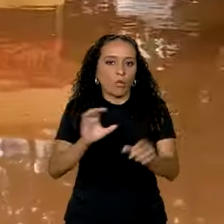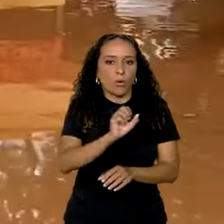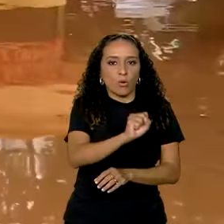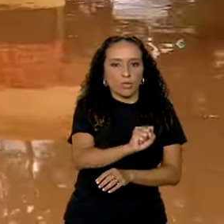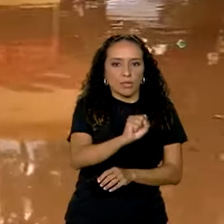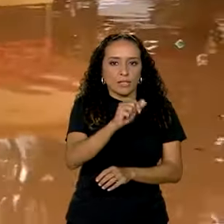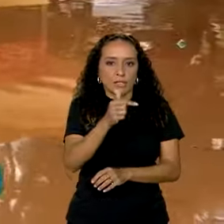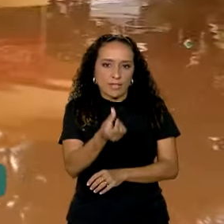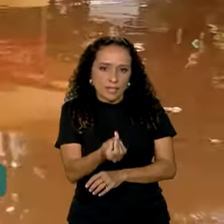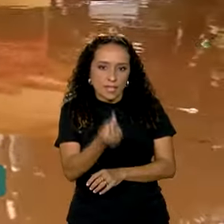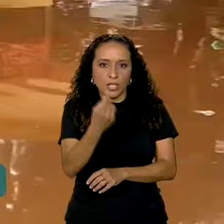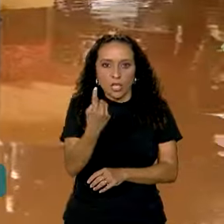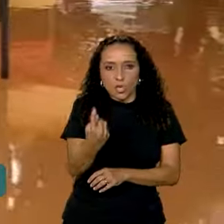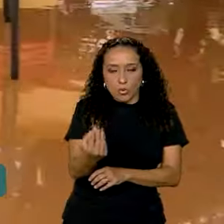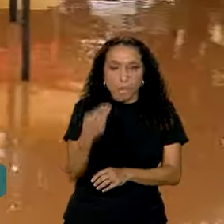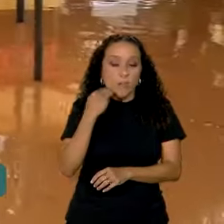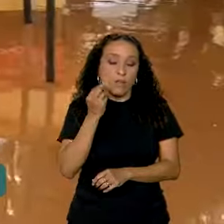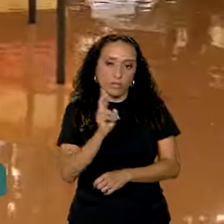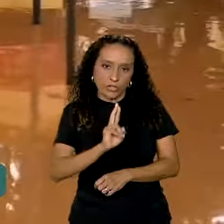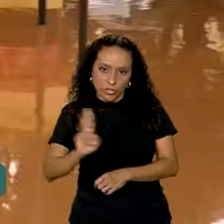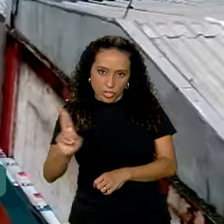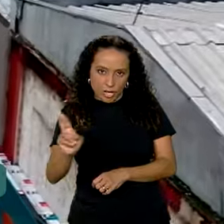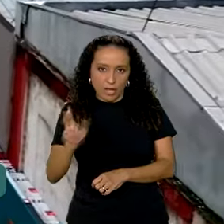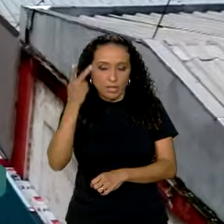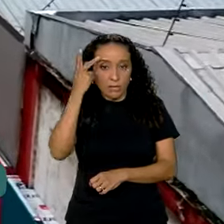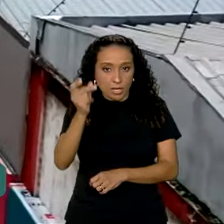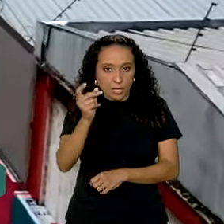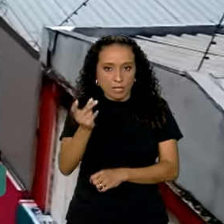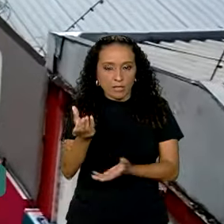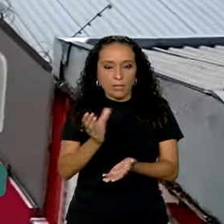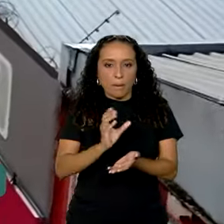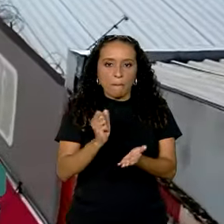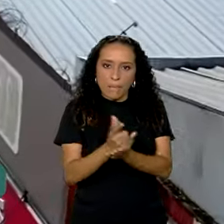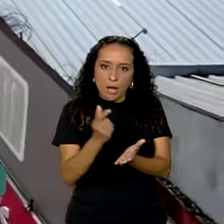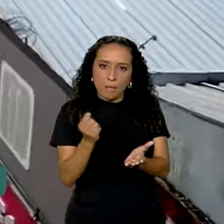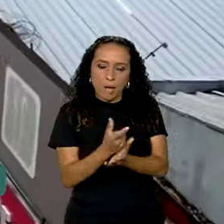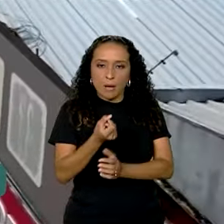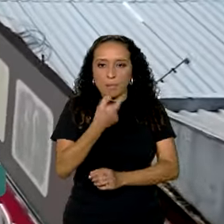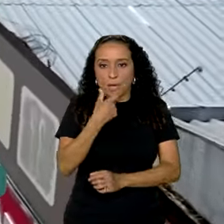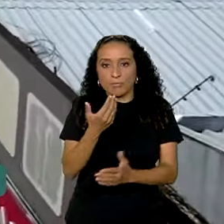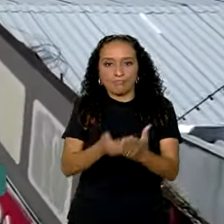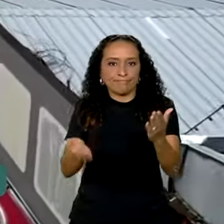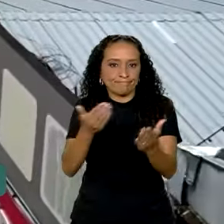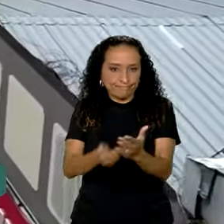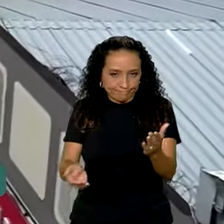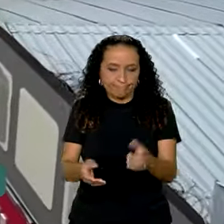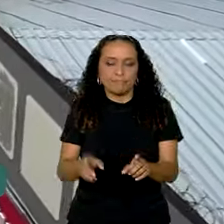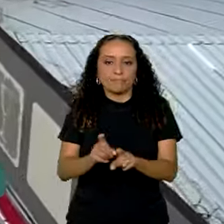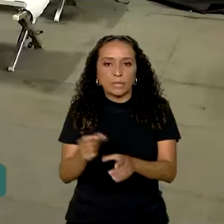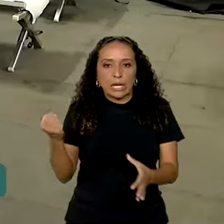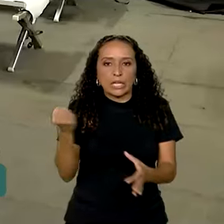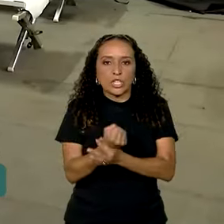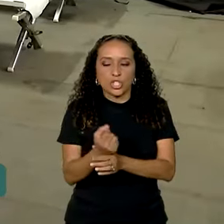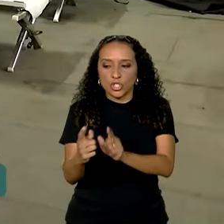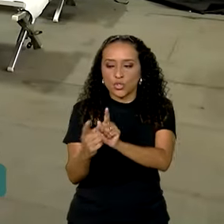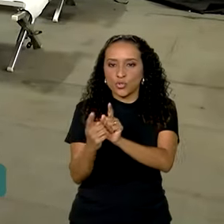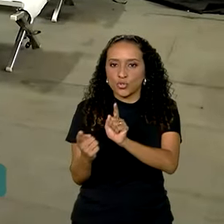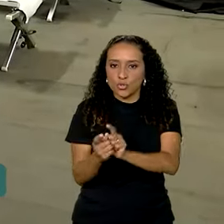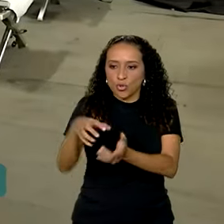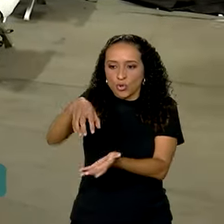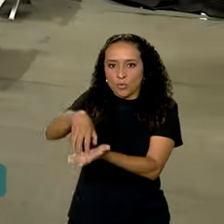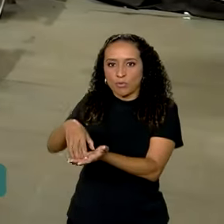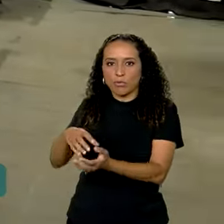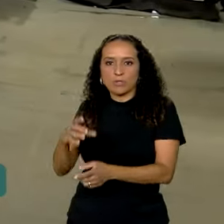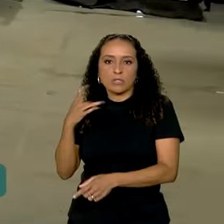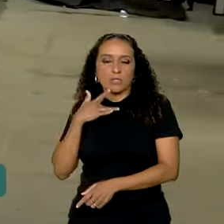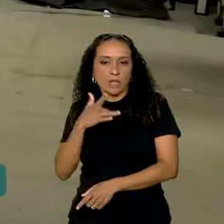861 milhões para reposição de medicamentos perdidos, garantia do atendimento nos postos